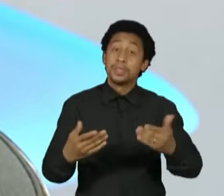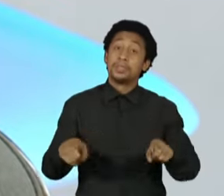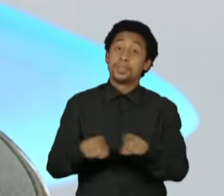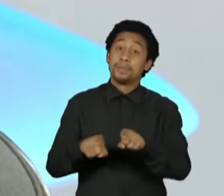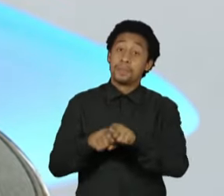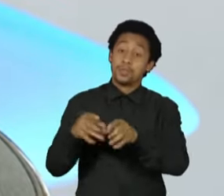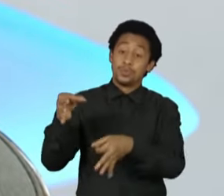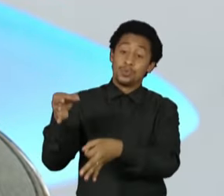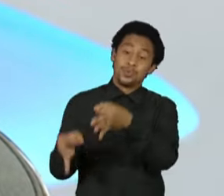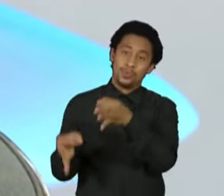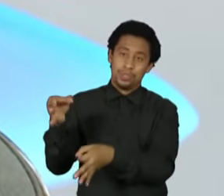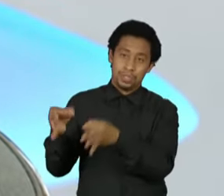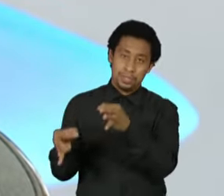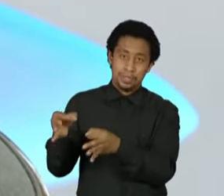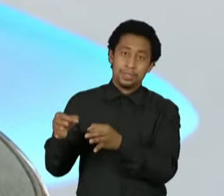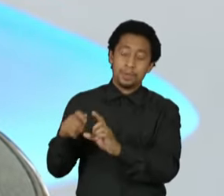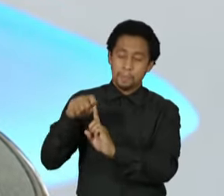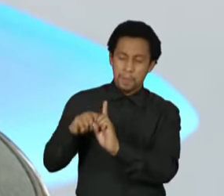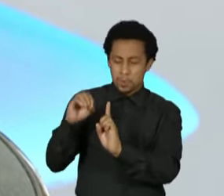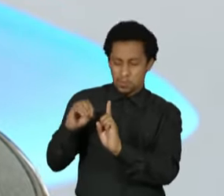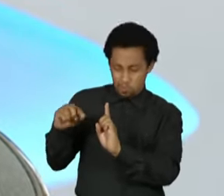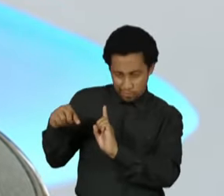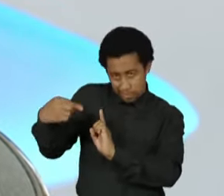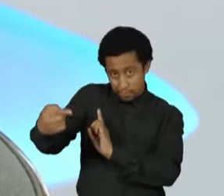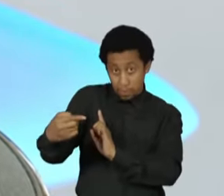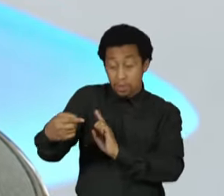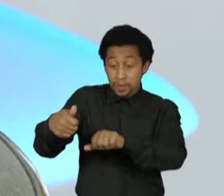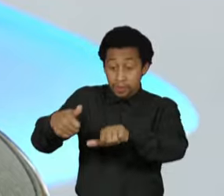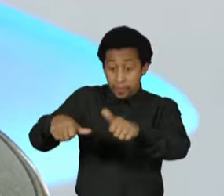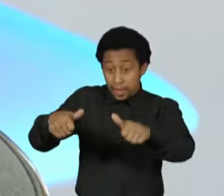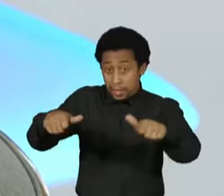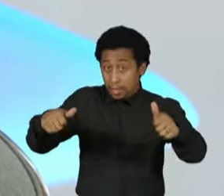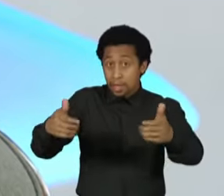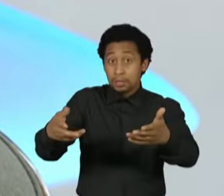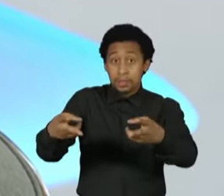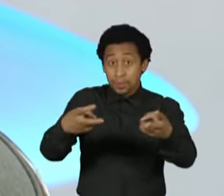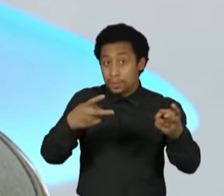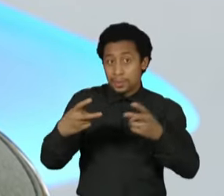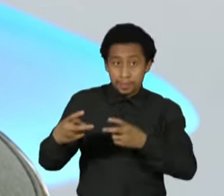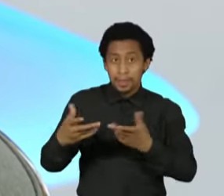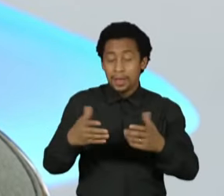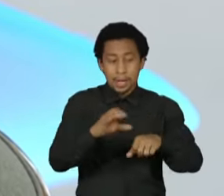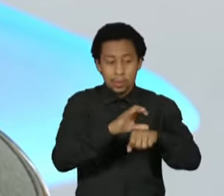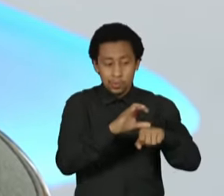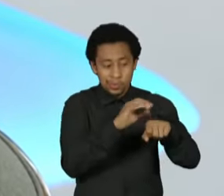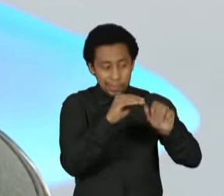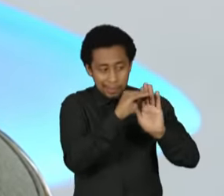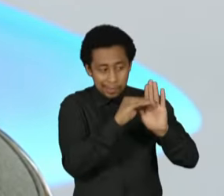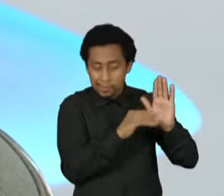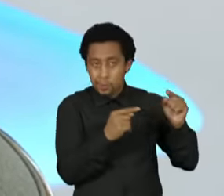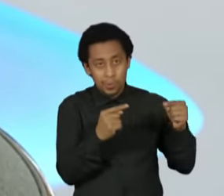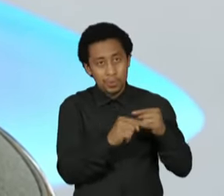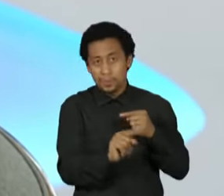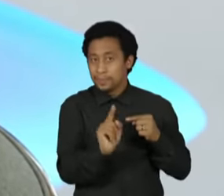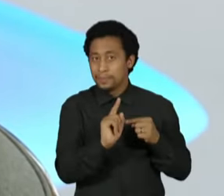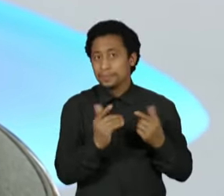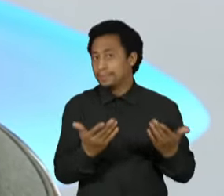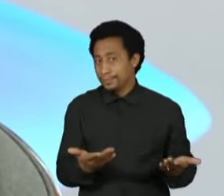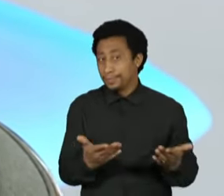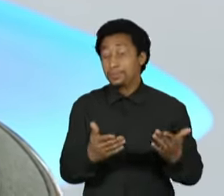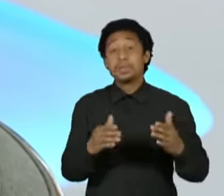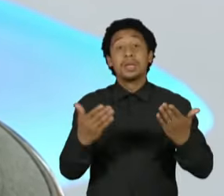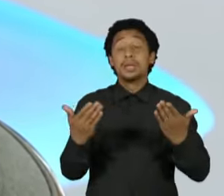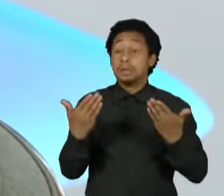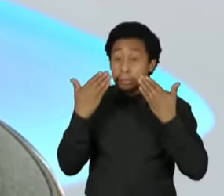depois de outubro para a própria justiça verificar que isso viola princípio constitucional. Só por violar o princípio da publicidade,